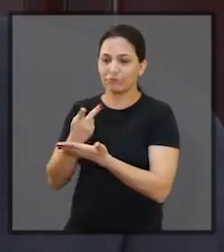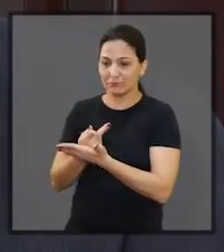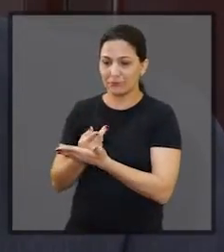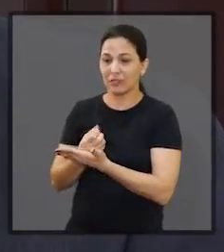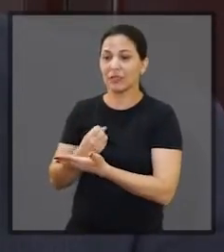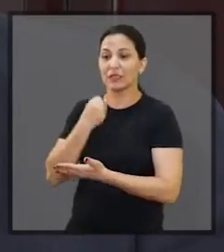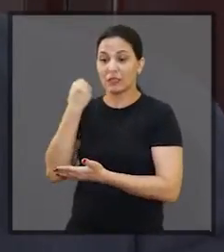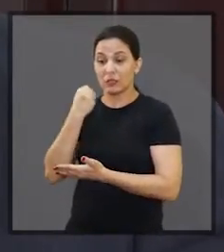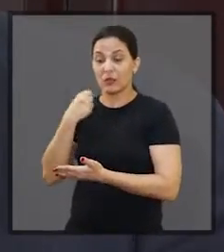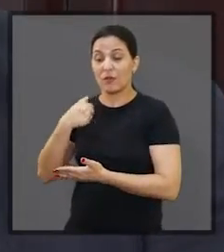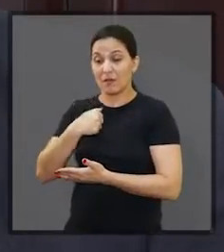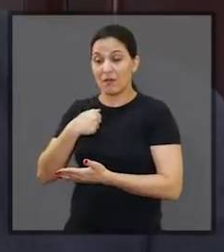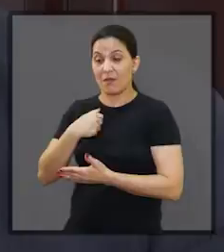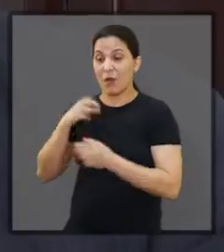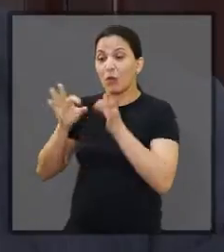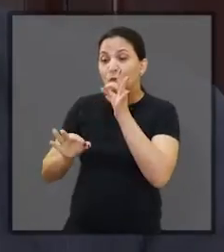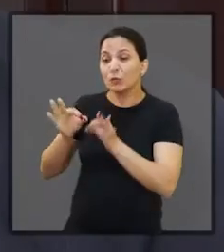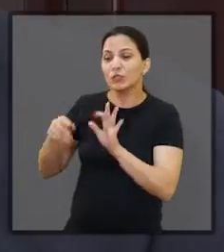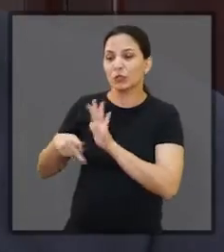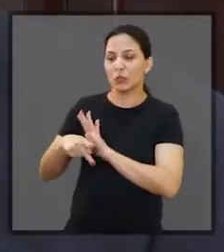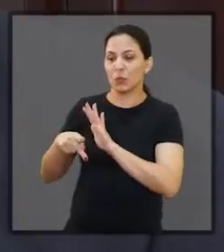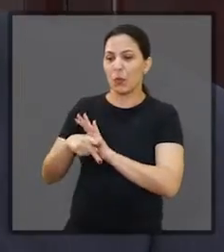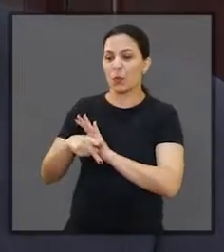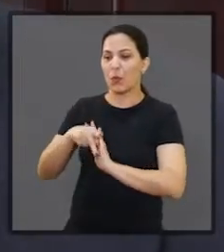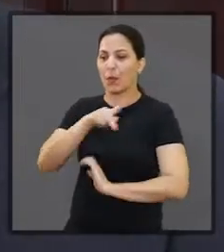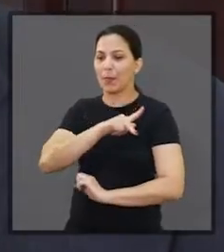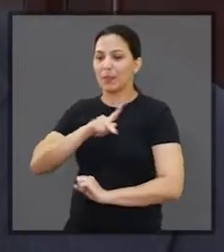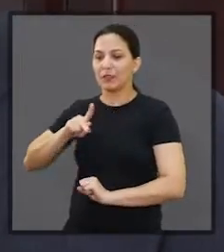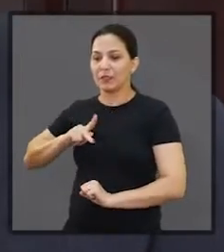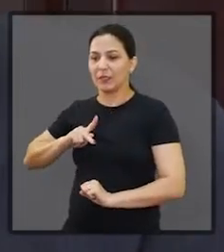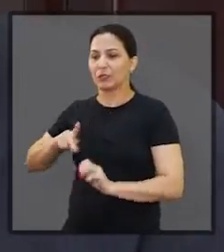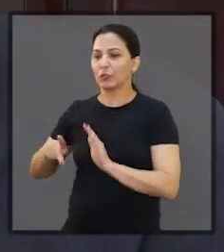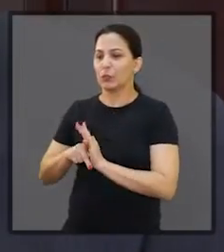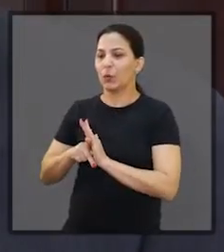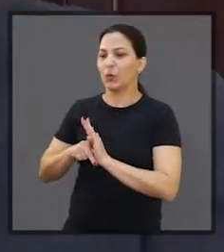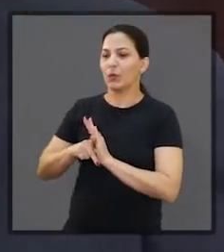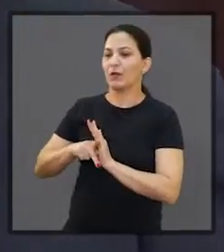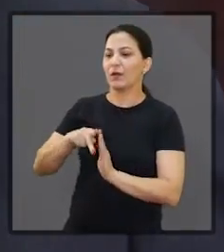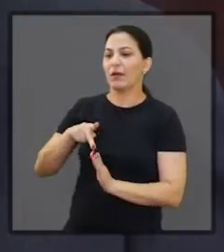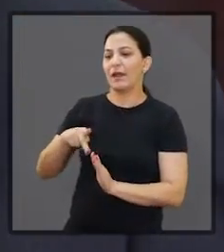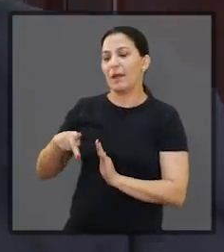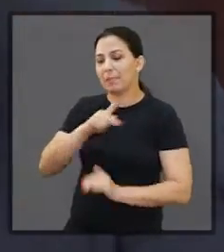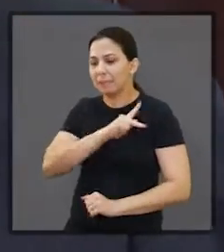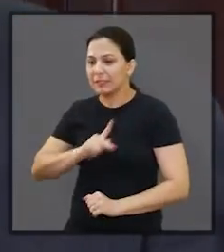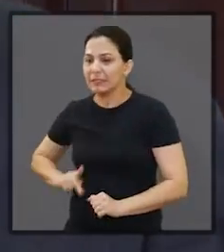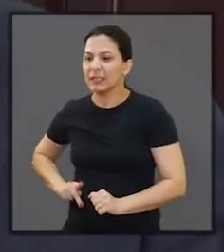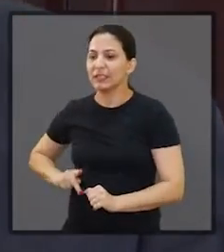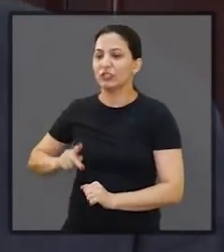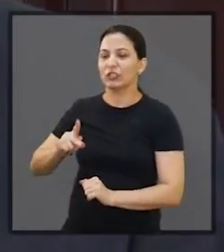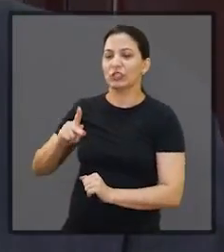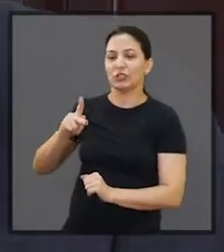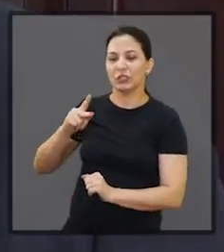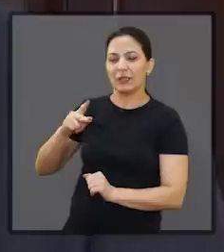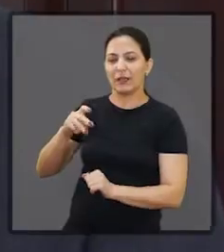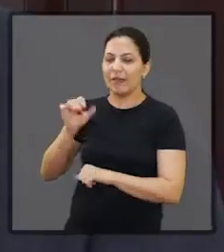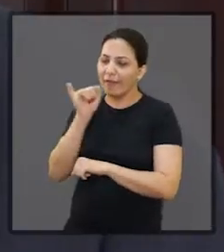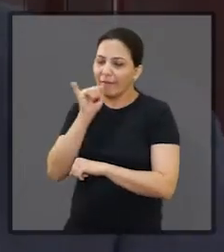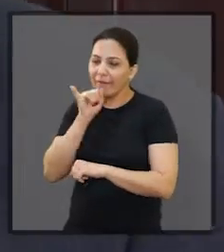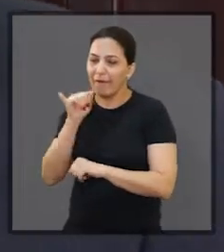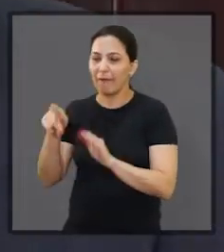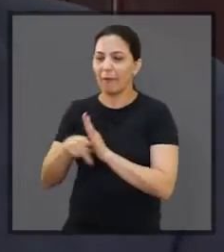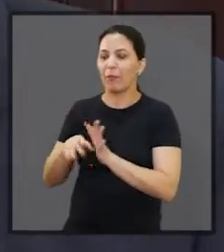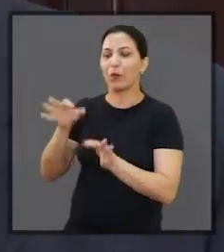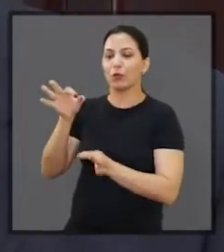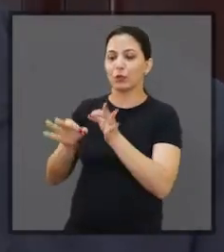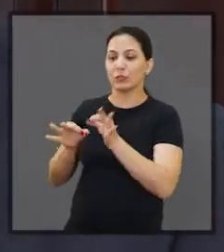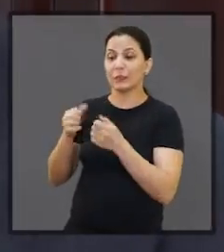presidente do Senado da República, do meu, que eu respeito muito, mas é um juiz. O presidente da República da Itália é um juiz. Quer dizer, eu